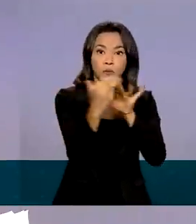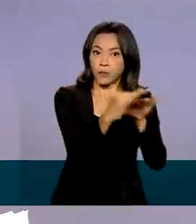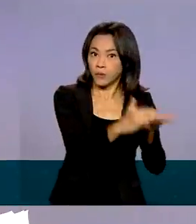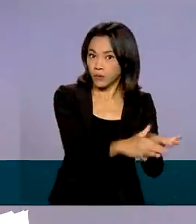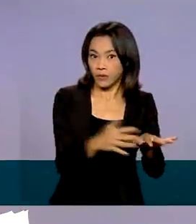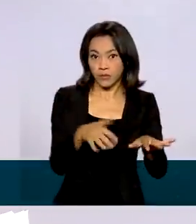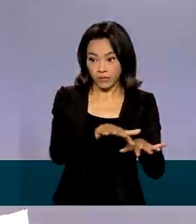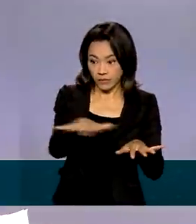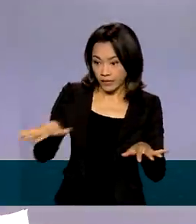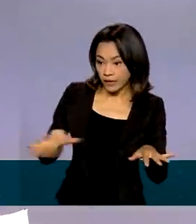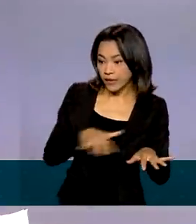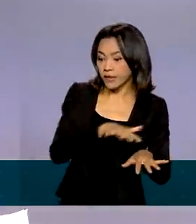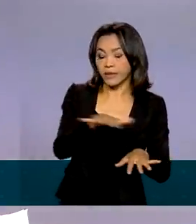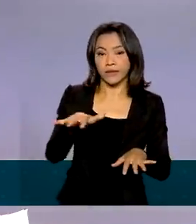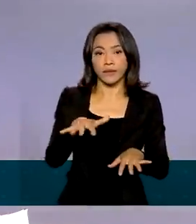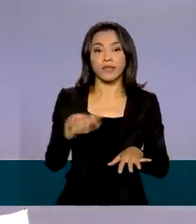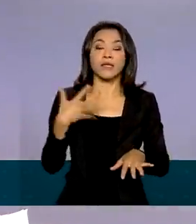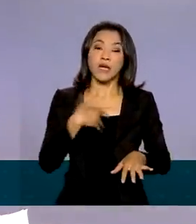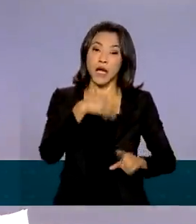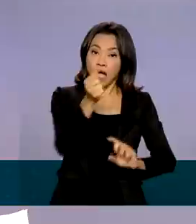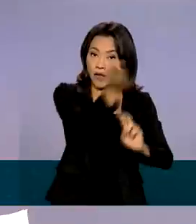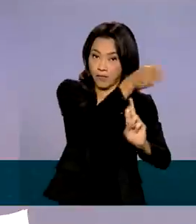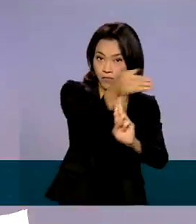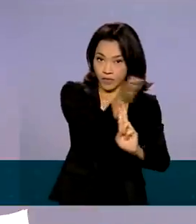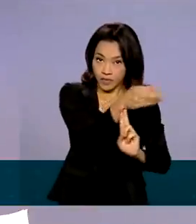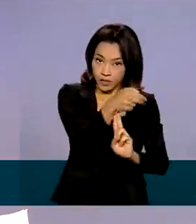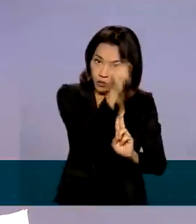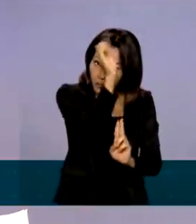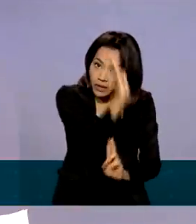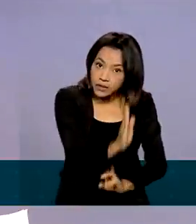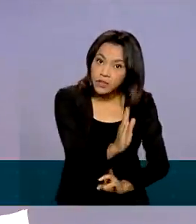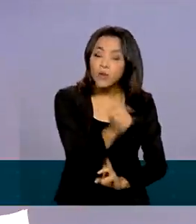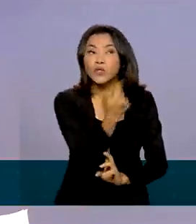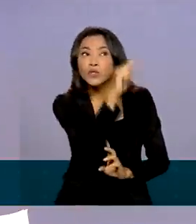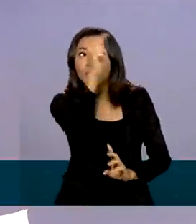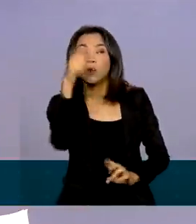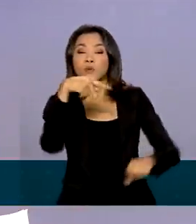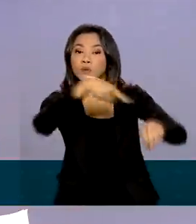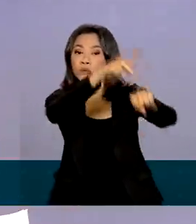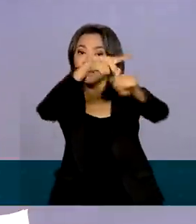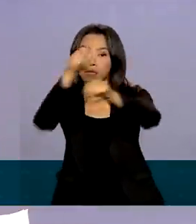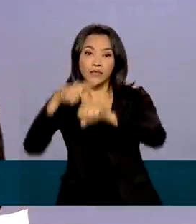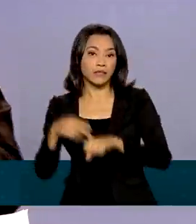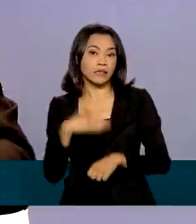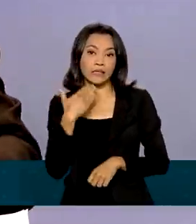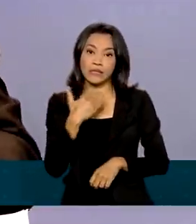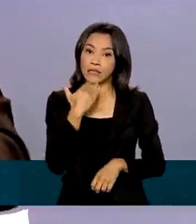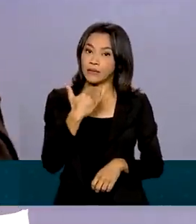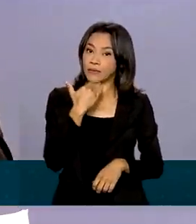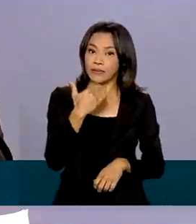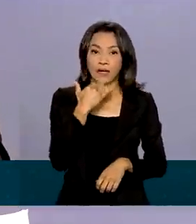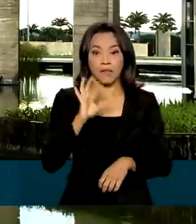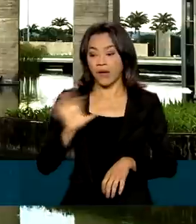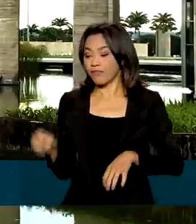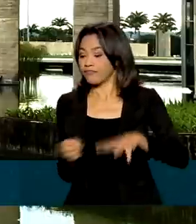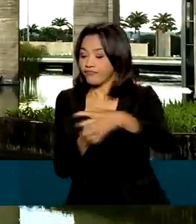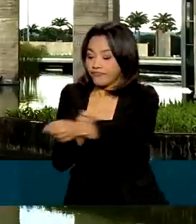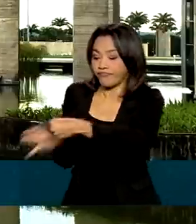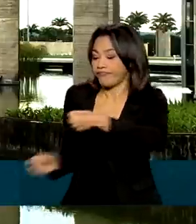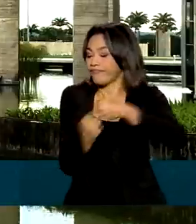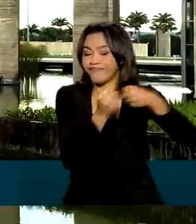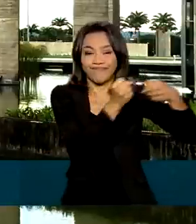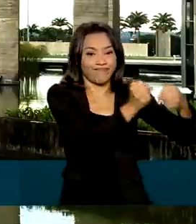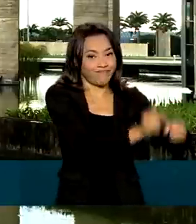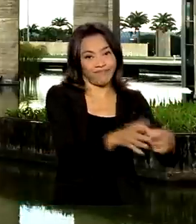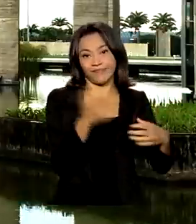de segurança local. A embaixada do Brasil ou a de qualquer outro país não tem condições de fazer operações de resgate. Na